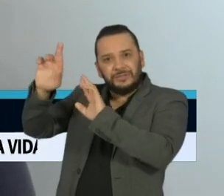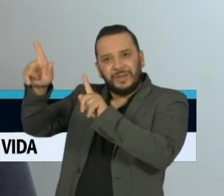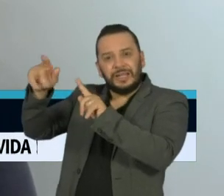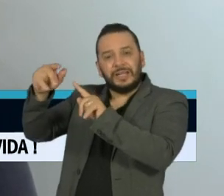de se combater.